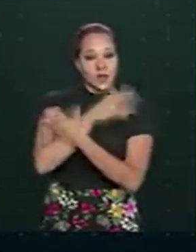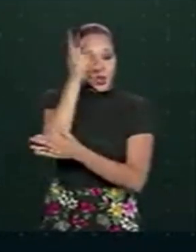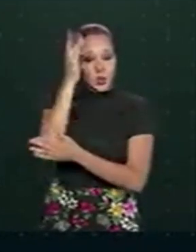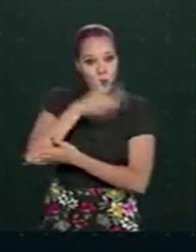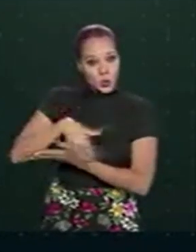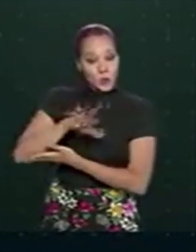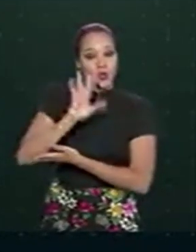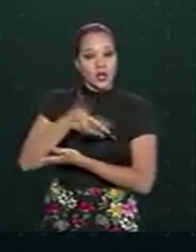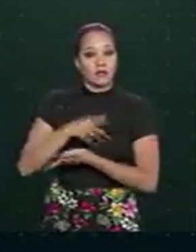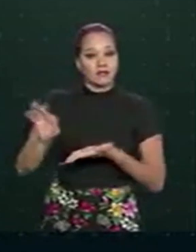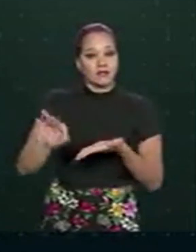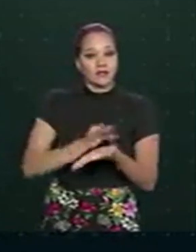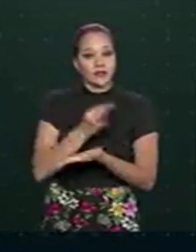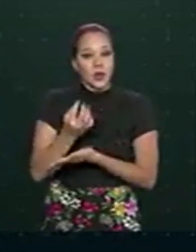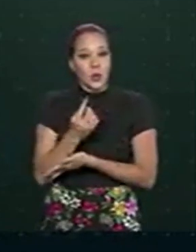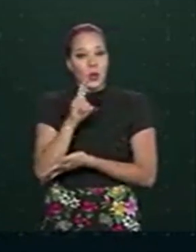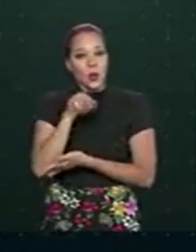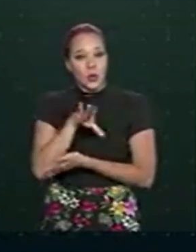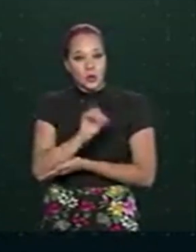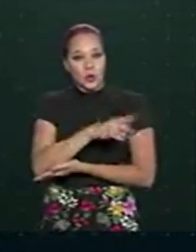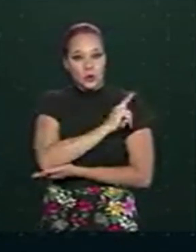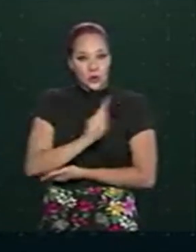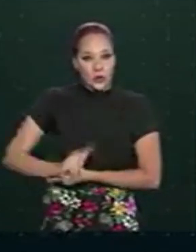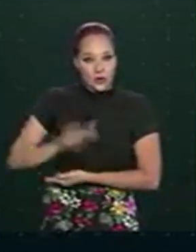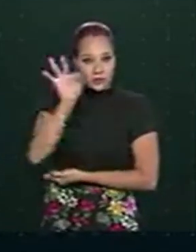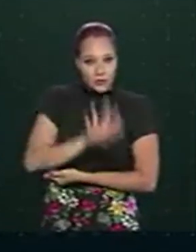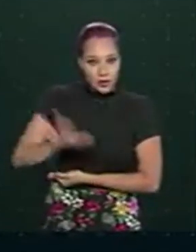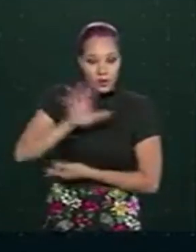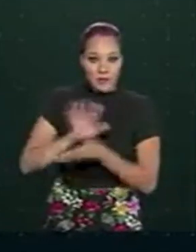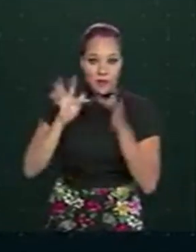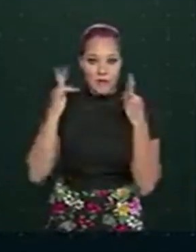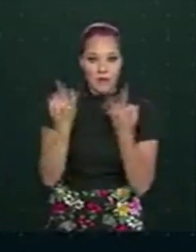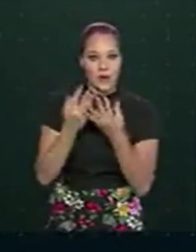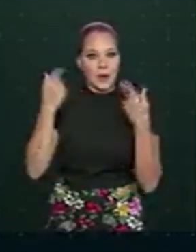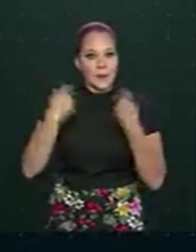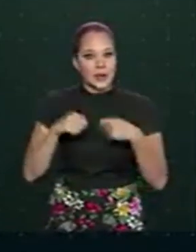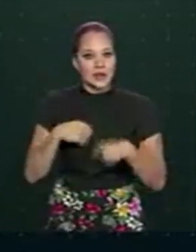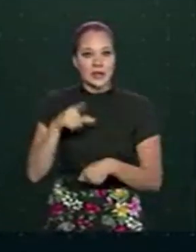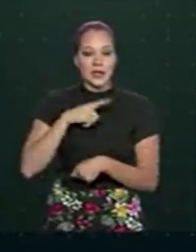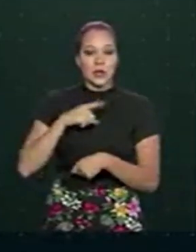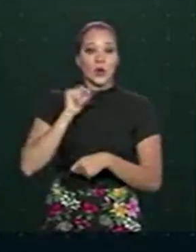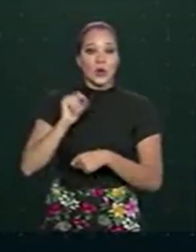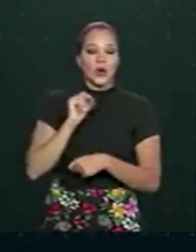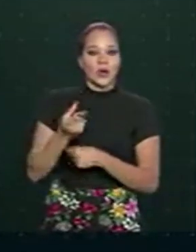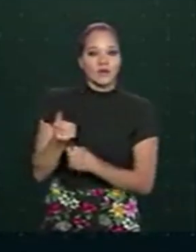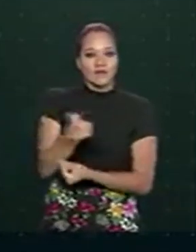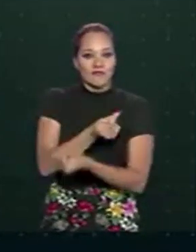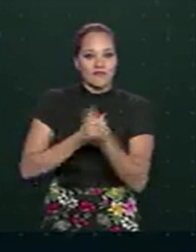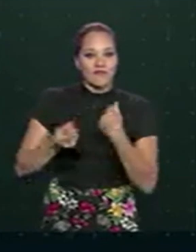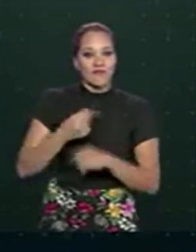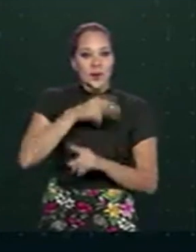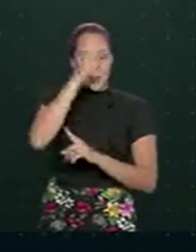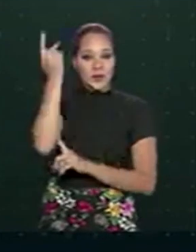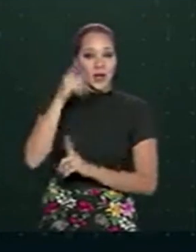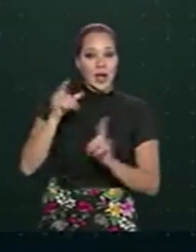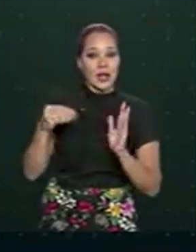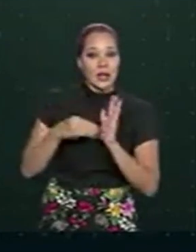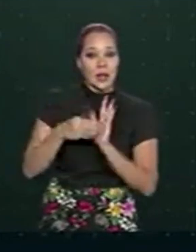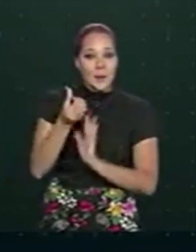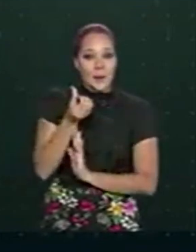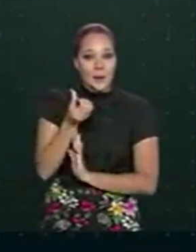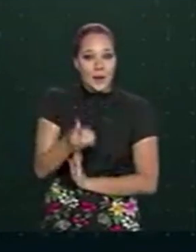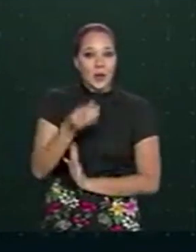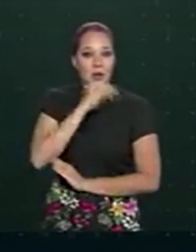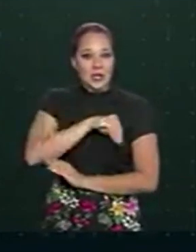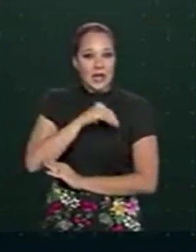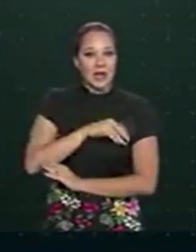inscritos no Cadastro Único do Governo Federal. A família deve ter ainda renda mensal por pessoa de até meio salário